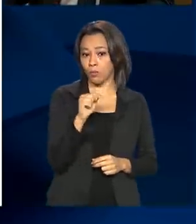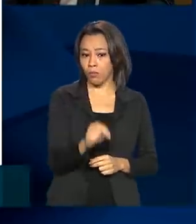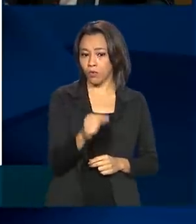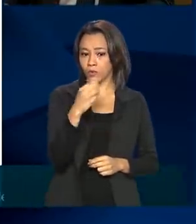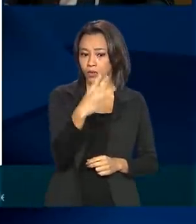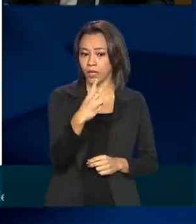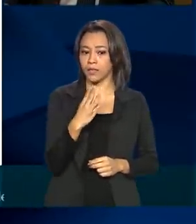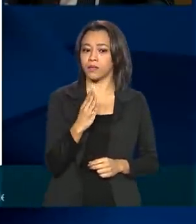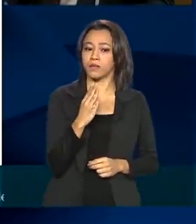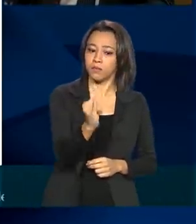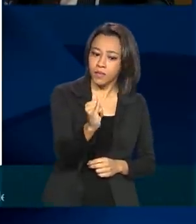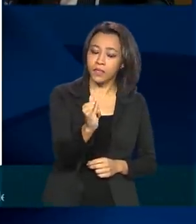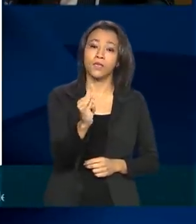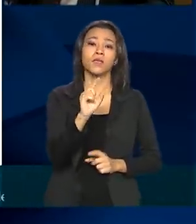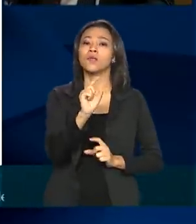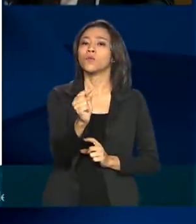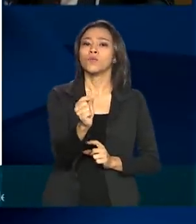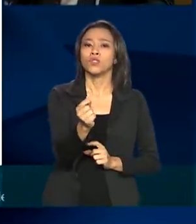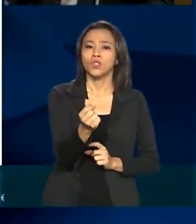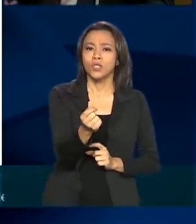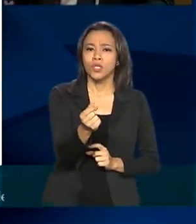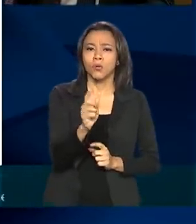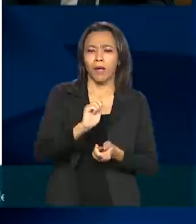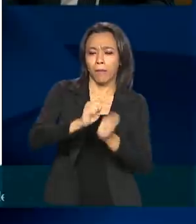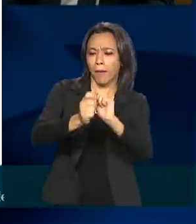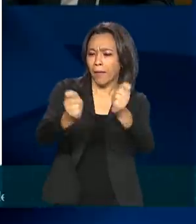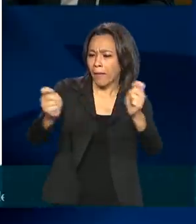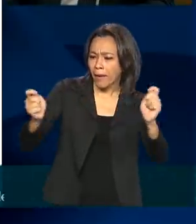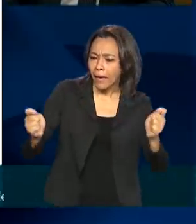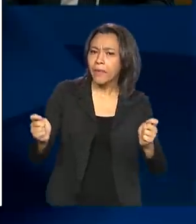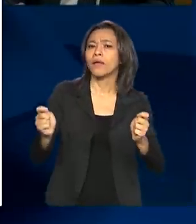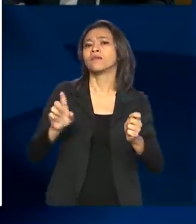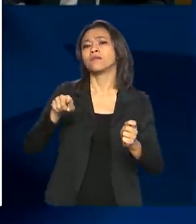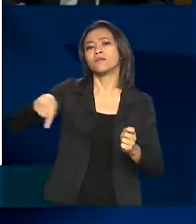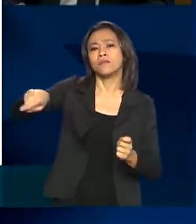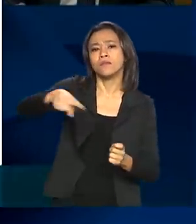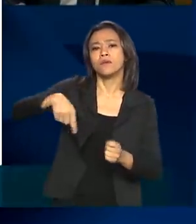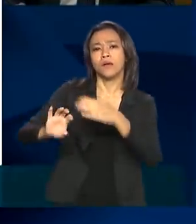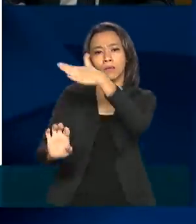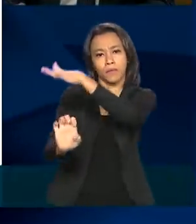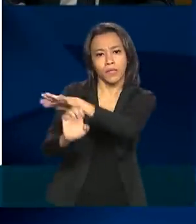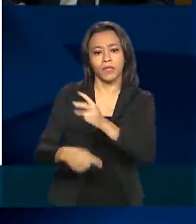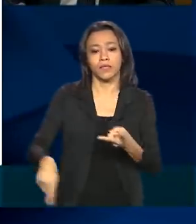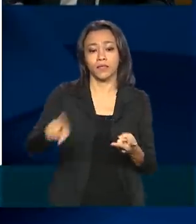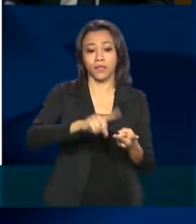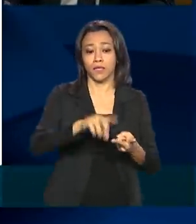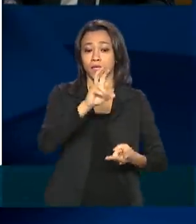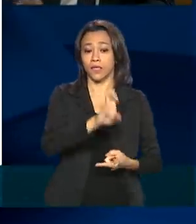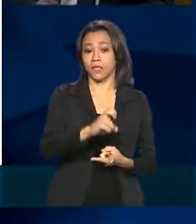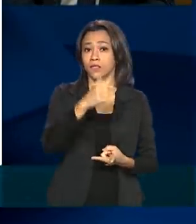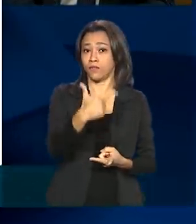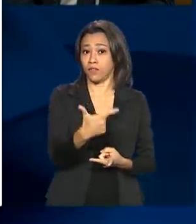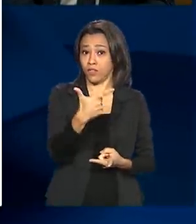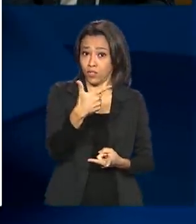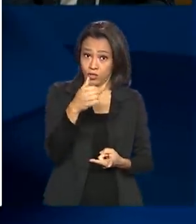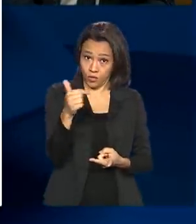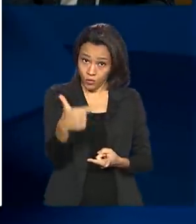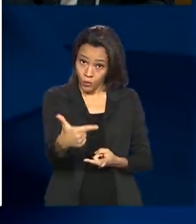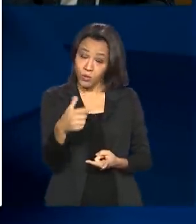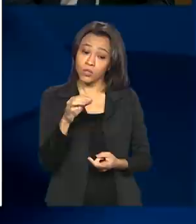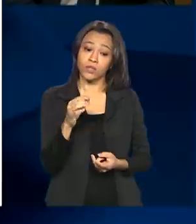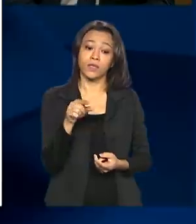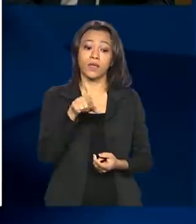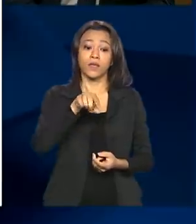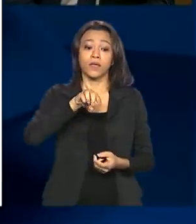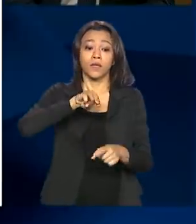bilhão para despesas correntes referentes a pagamentos à AstraZeneca, 522,1 milhões para despesas